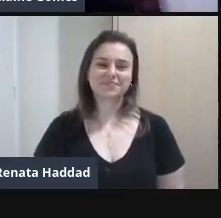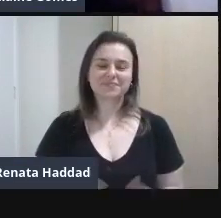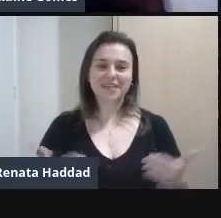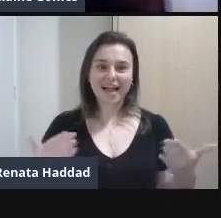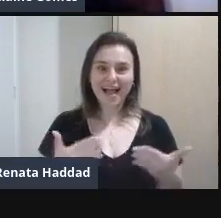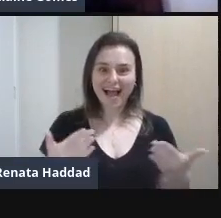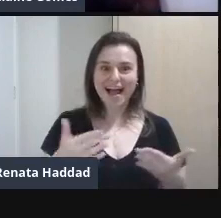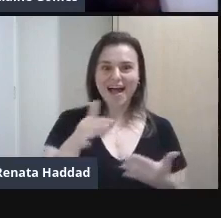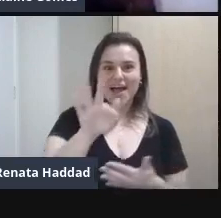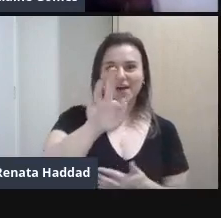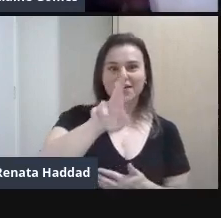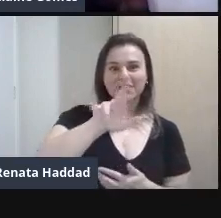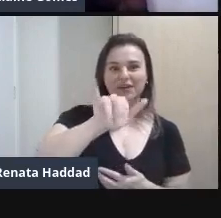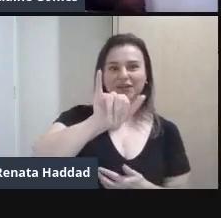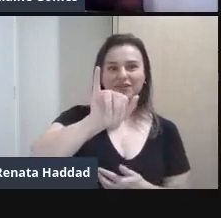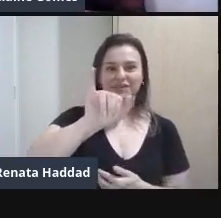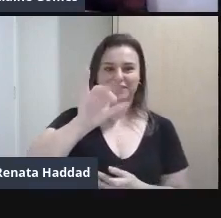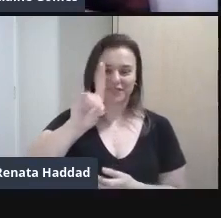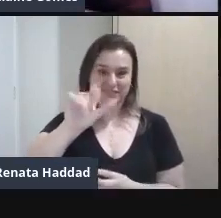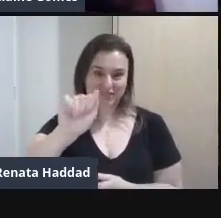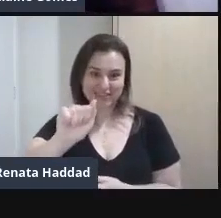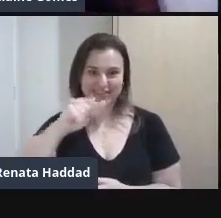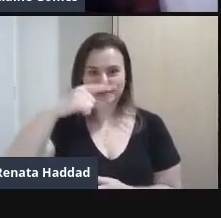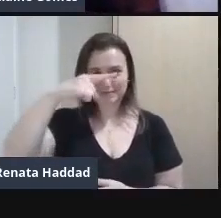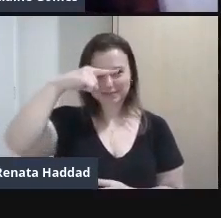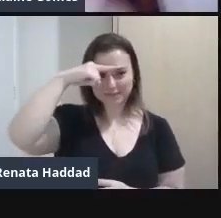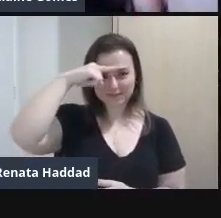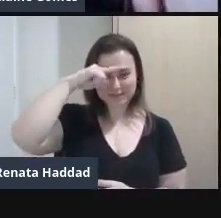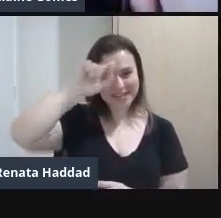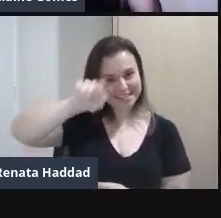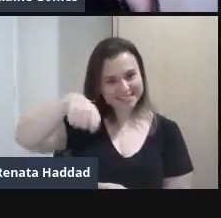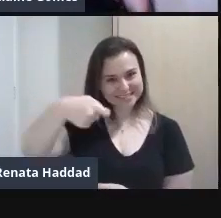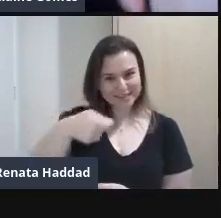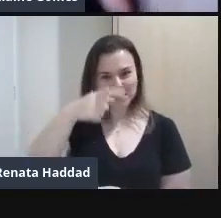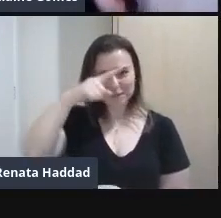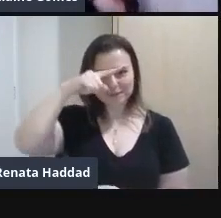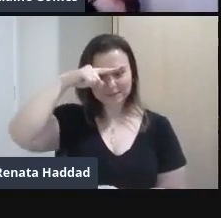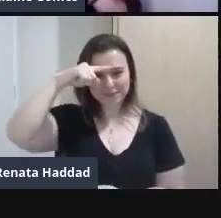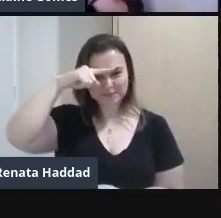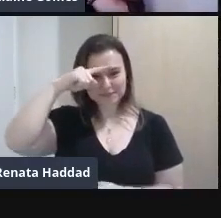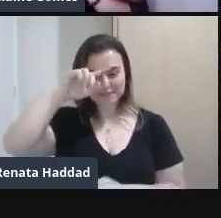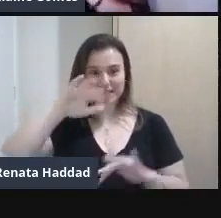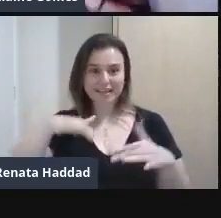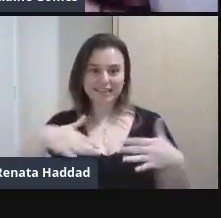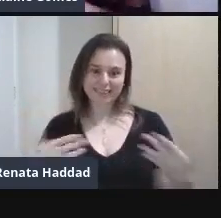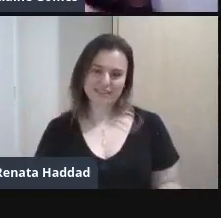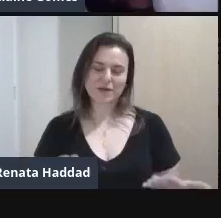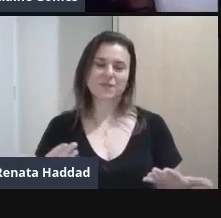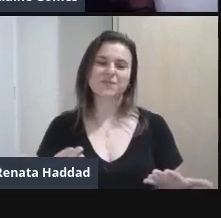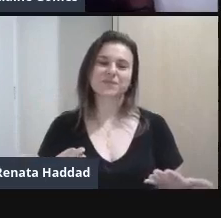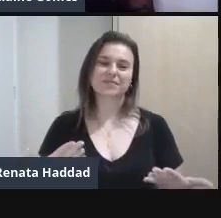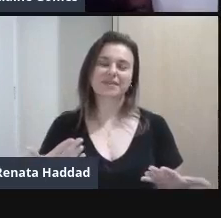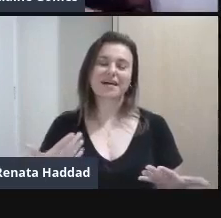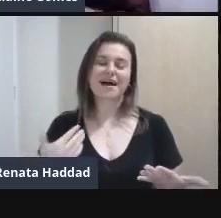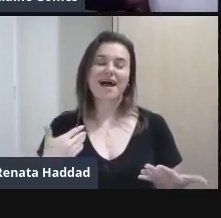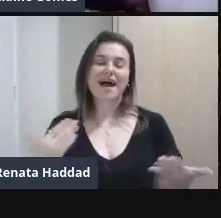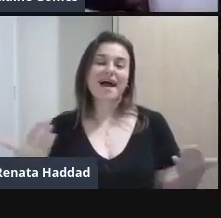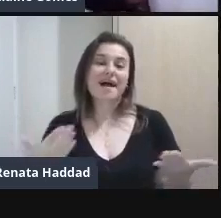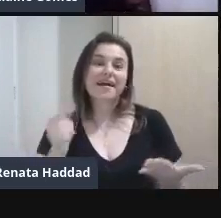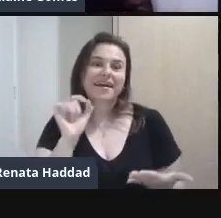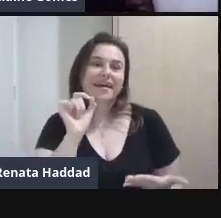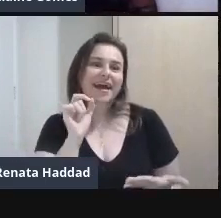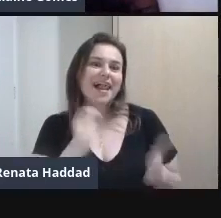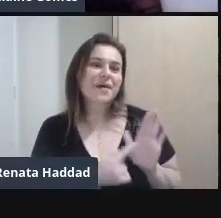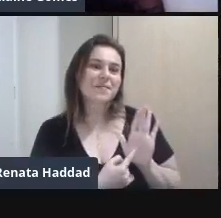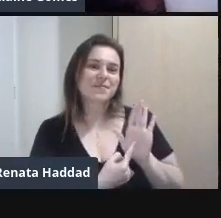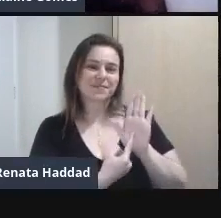Frida Kahlo Uma das nossas escolhidas Aqui México América Central Mas Vem trazer para a gente Também Essa